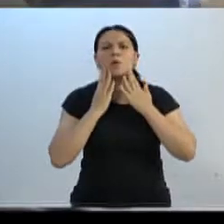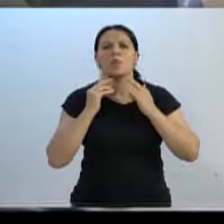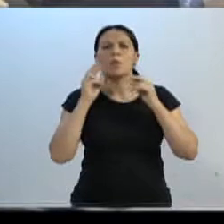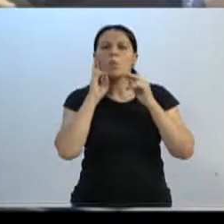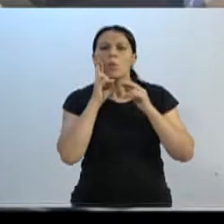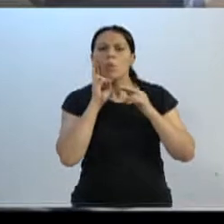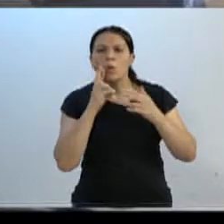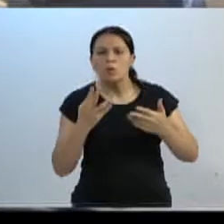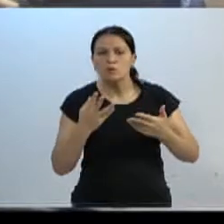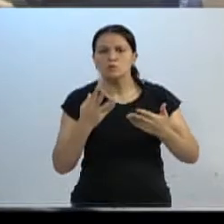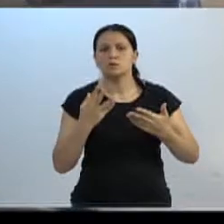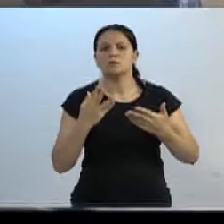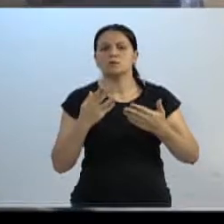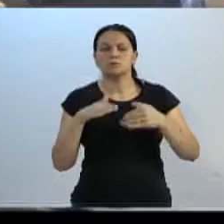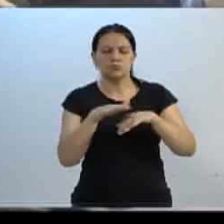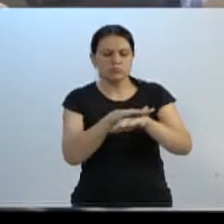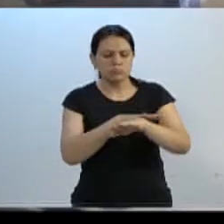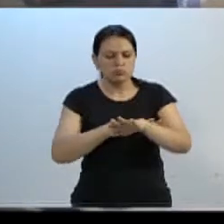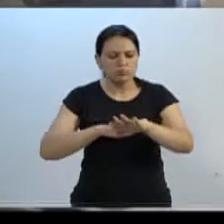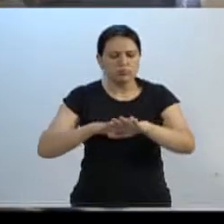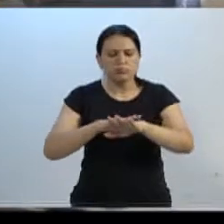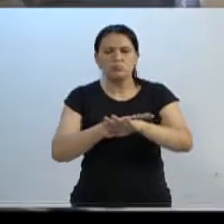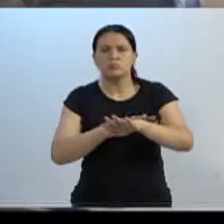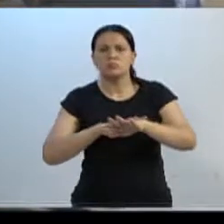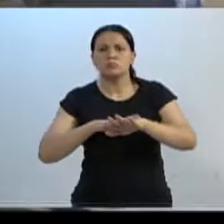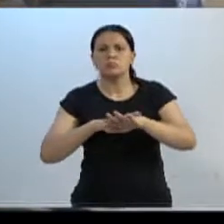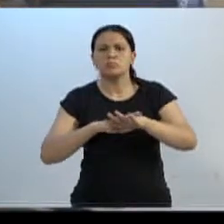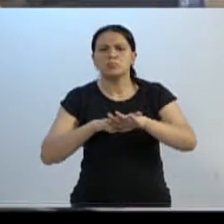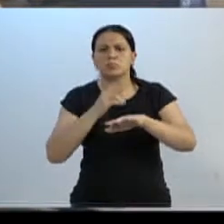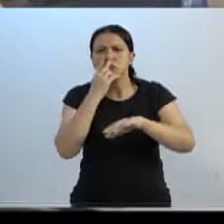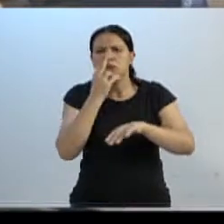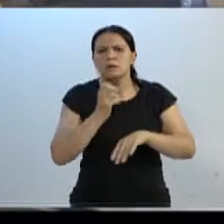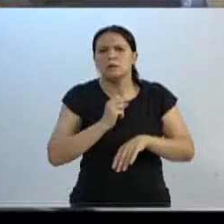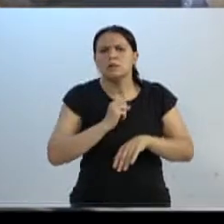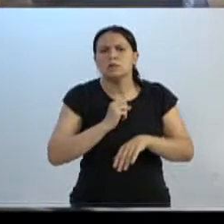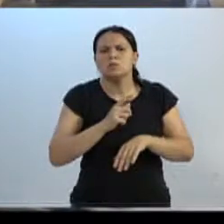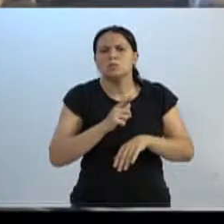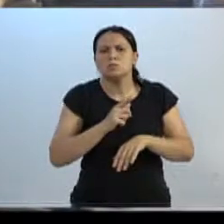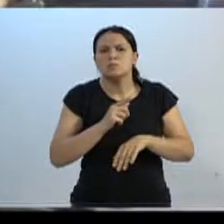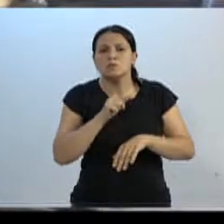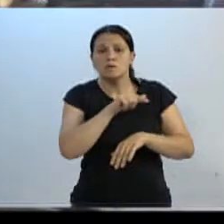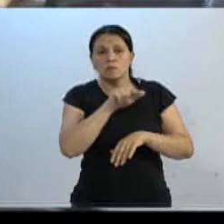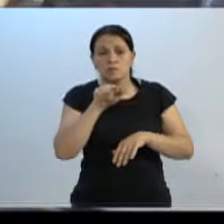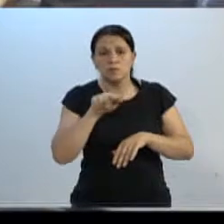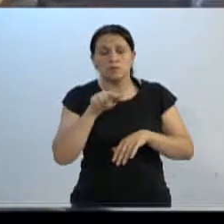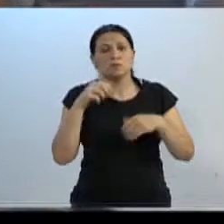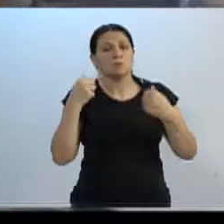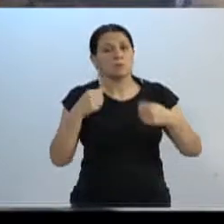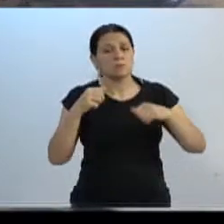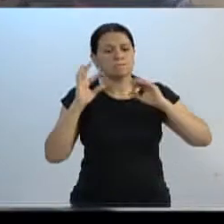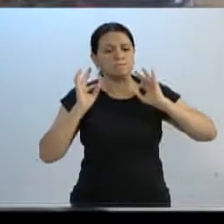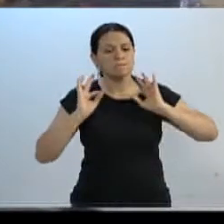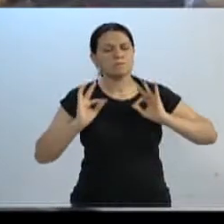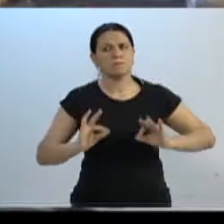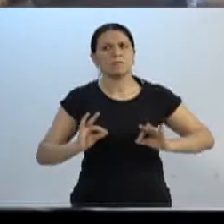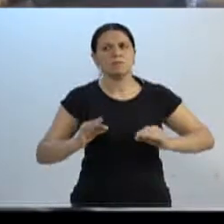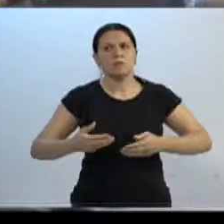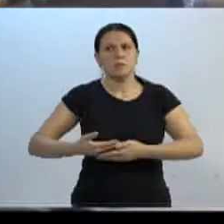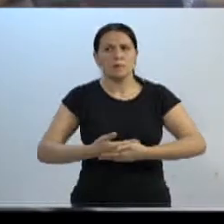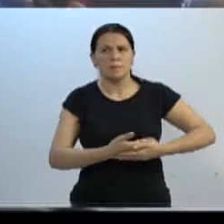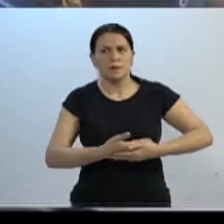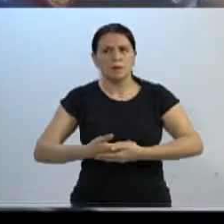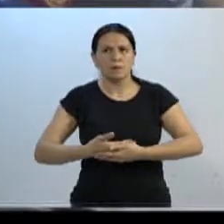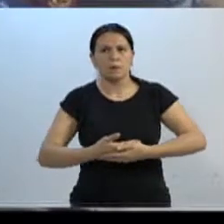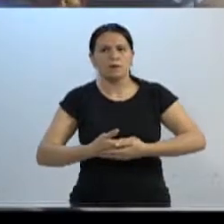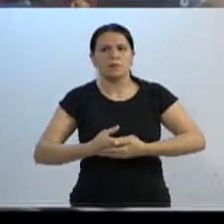com a pele com uma cor mais azulada, vocês devem ter a certeza de que o bebê está engasgado.